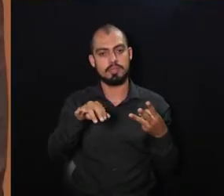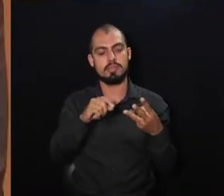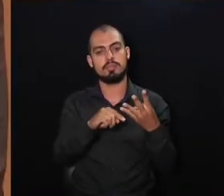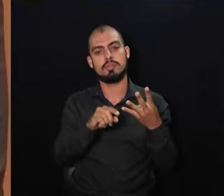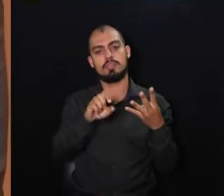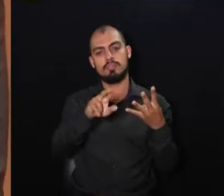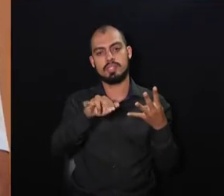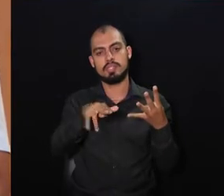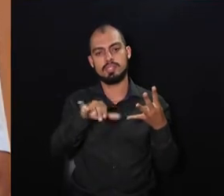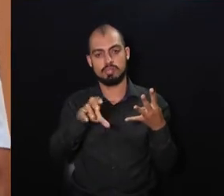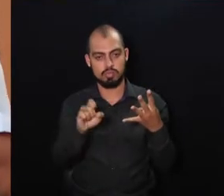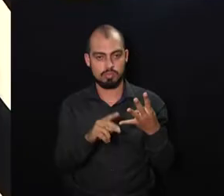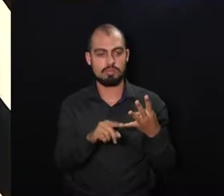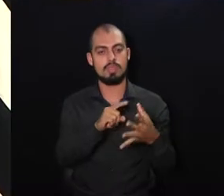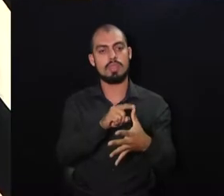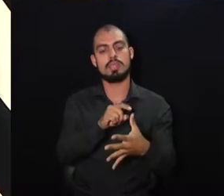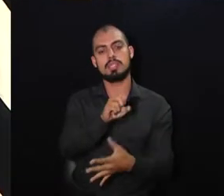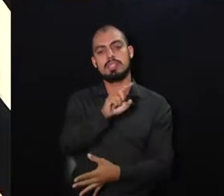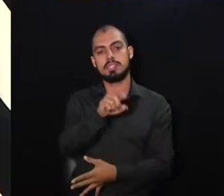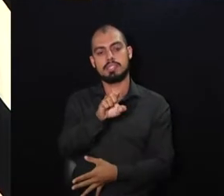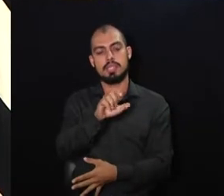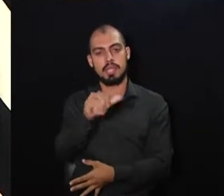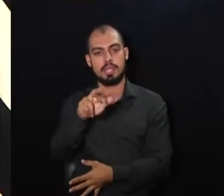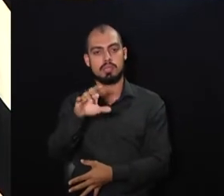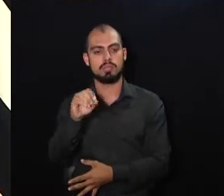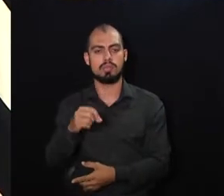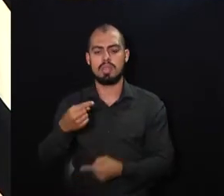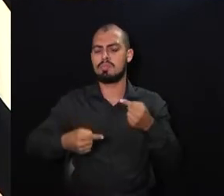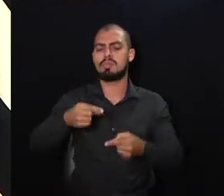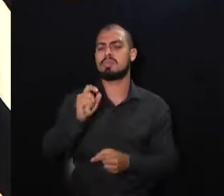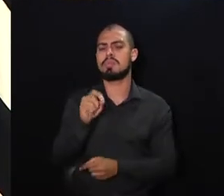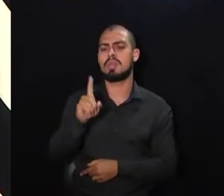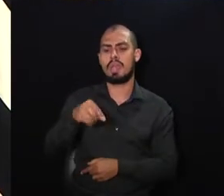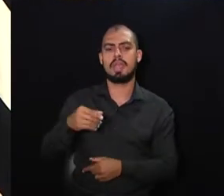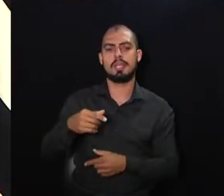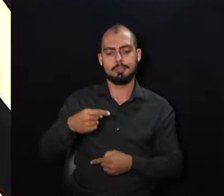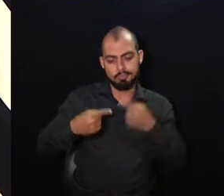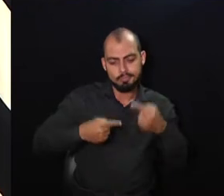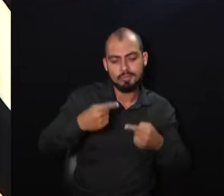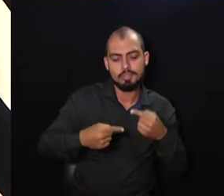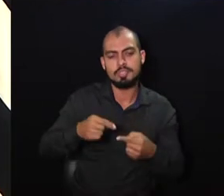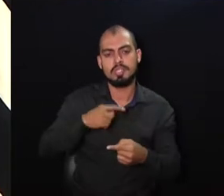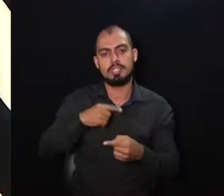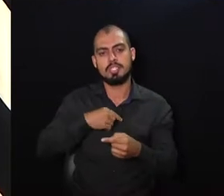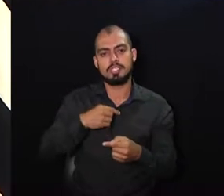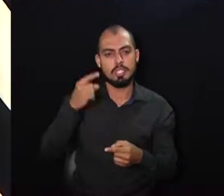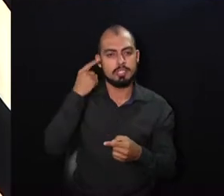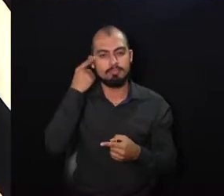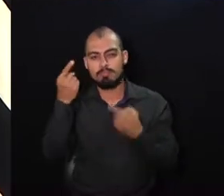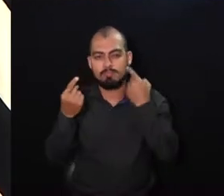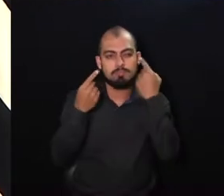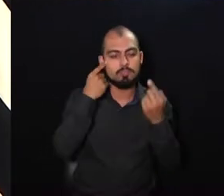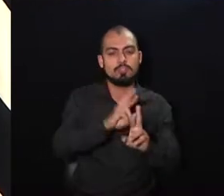Grat, Carmo Luiz e Zé Carlos. A democracia é isso. É a discussão com que faz com que a pluralidade ocorra,